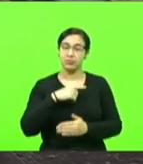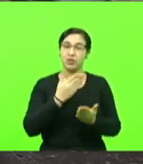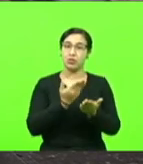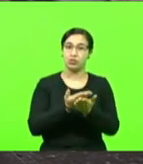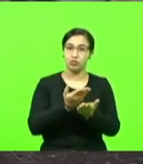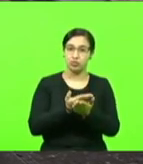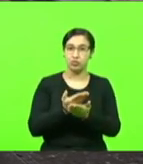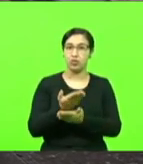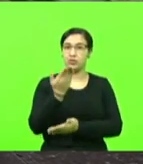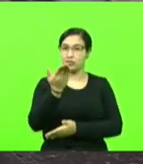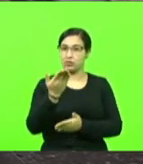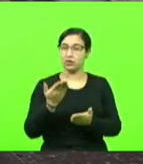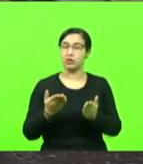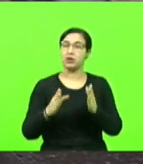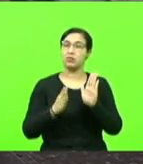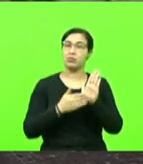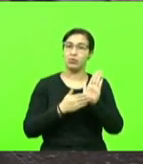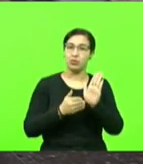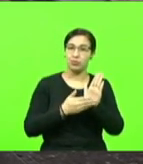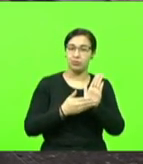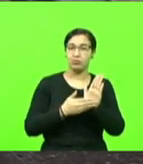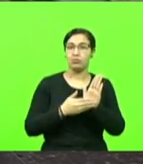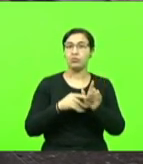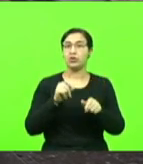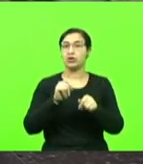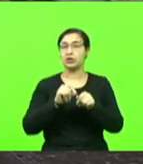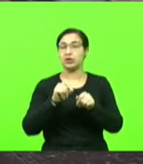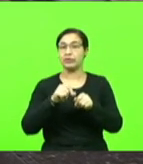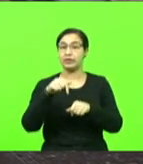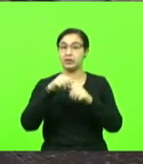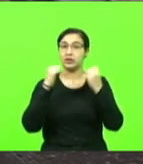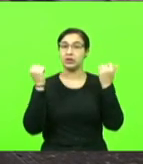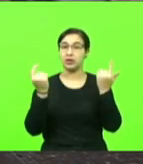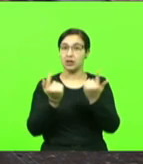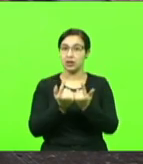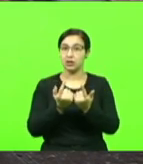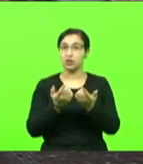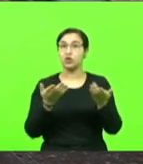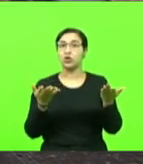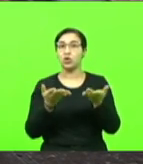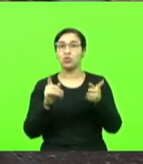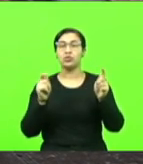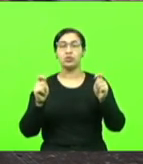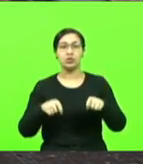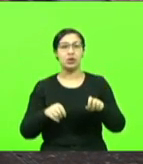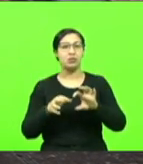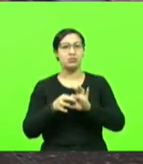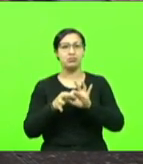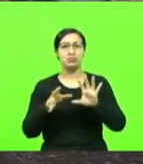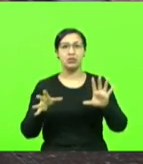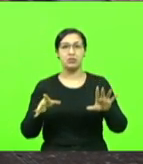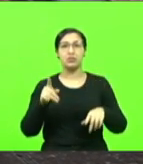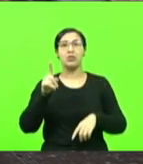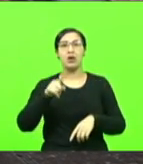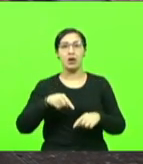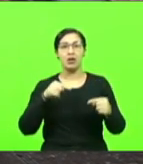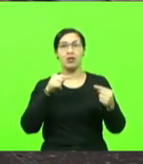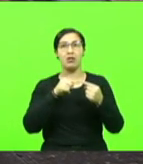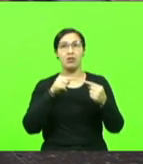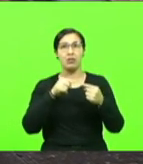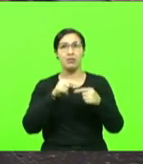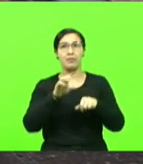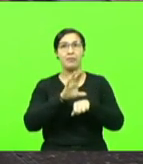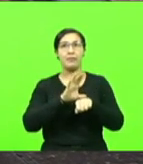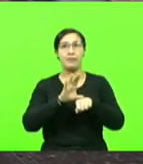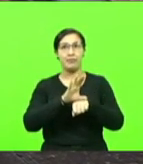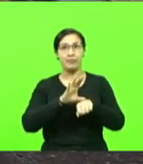proposta quando o senhor propôs aqui na casa e hoje eu posso com segurança afirmar. É constitucional.